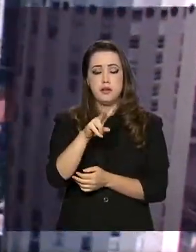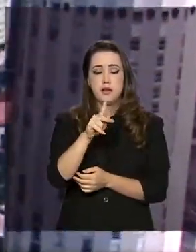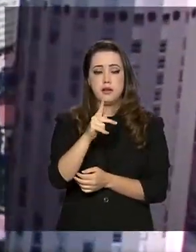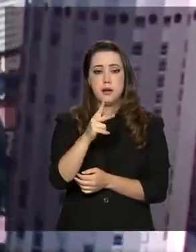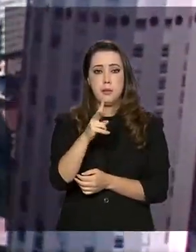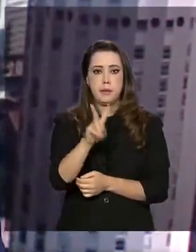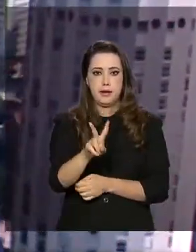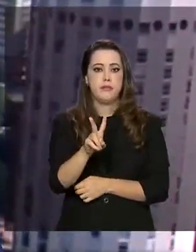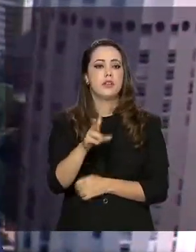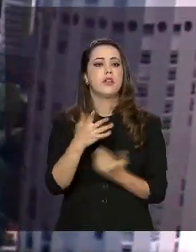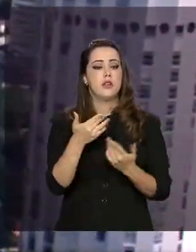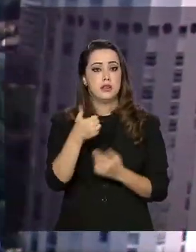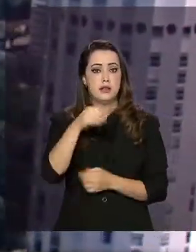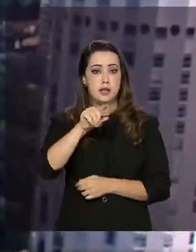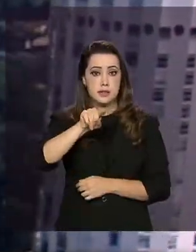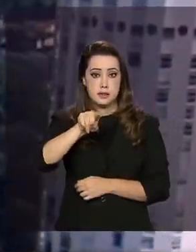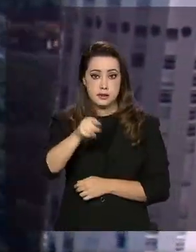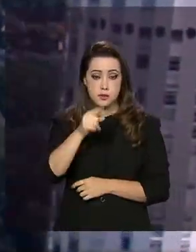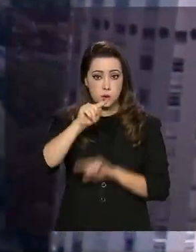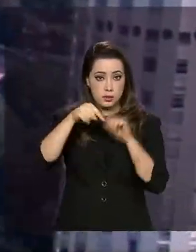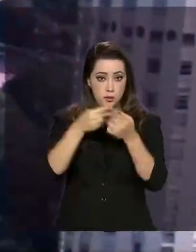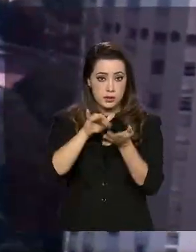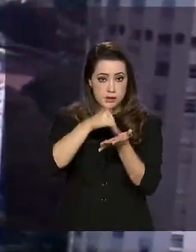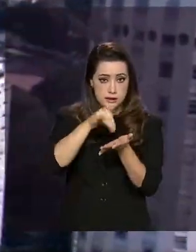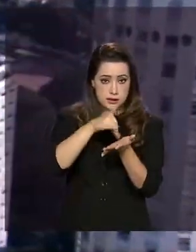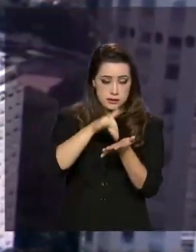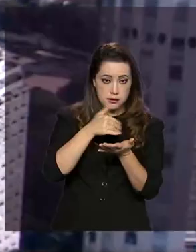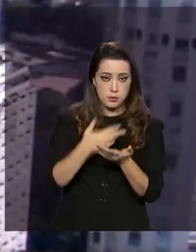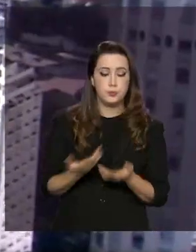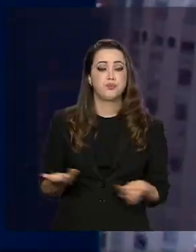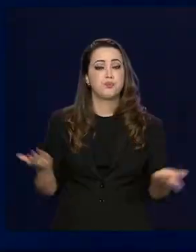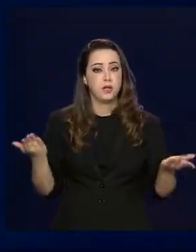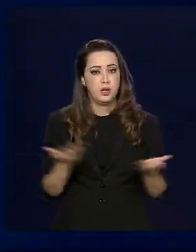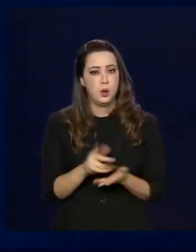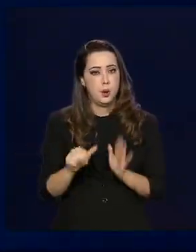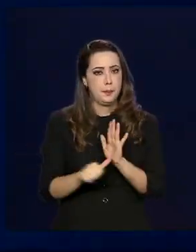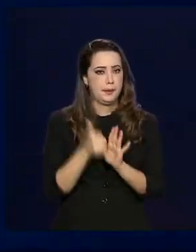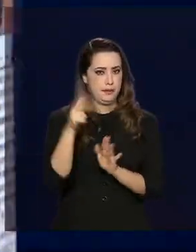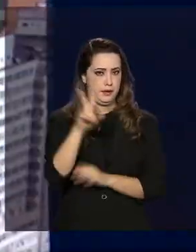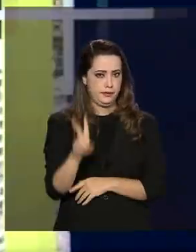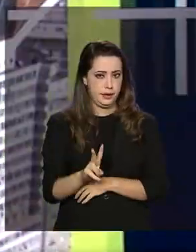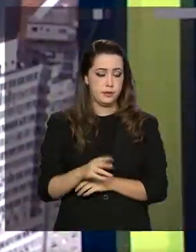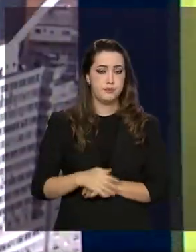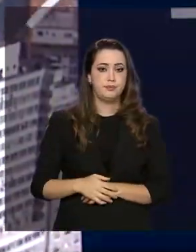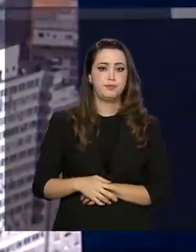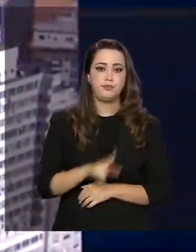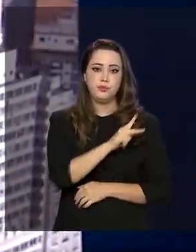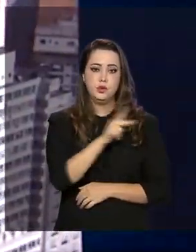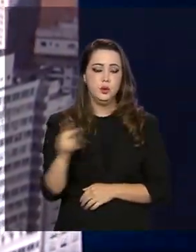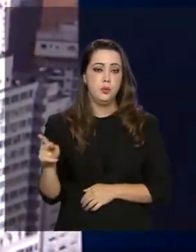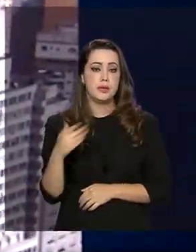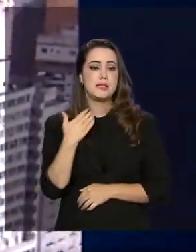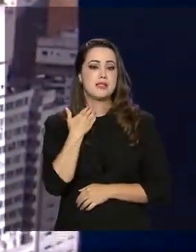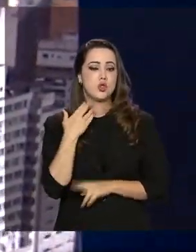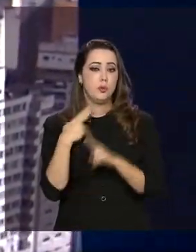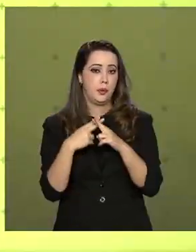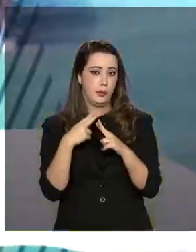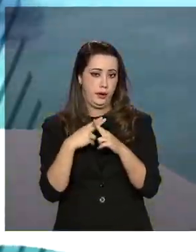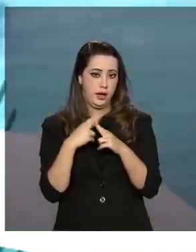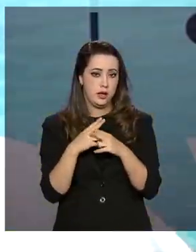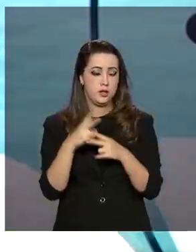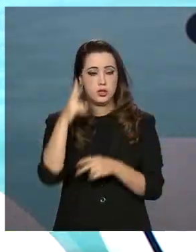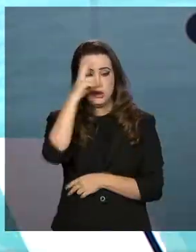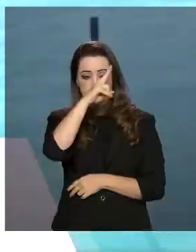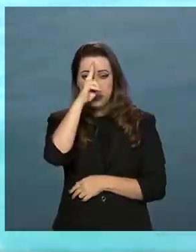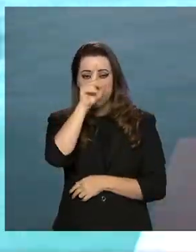inscrição via correios. Esses vão receber o benefício pela primeira vez. O presidente da Caixa lembra que a análise